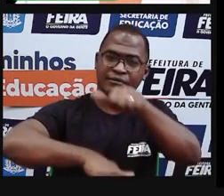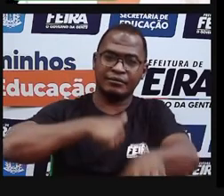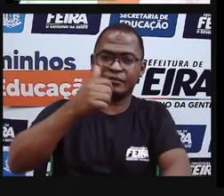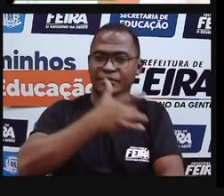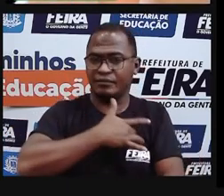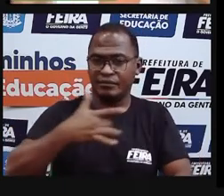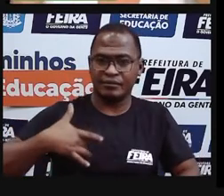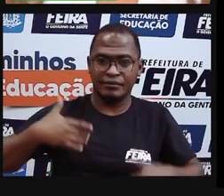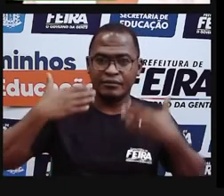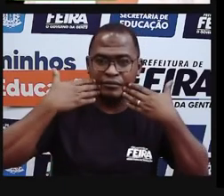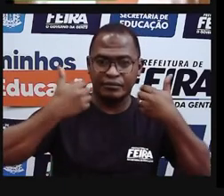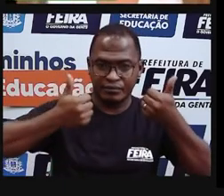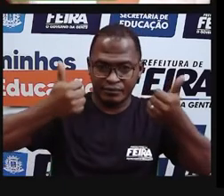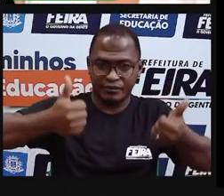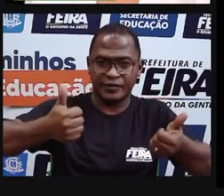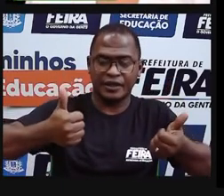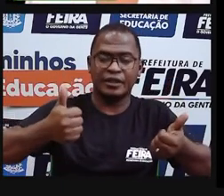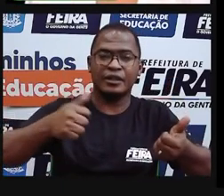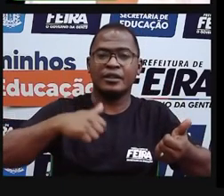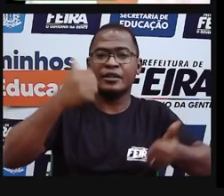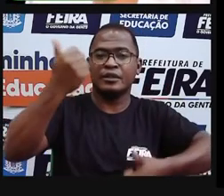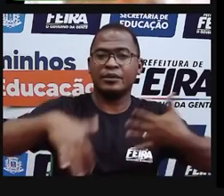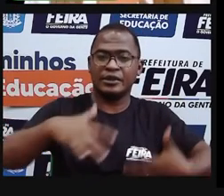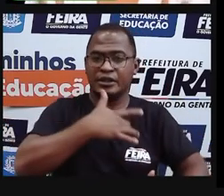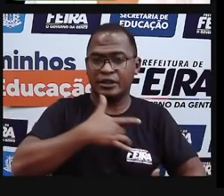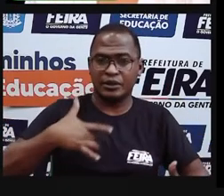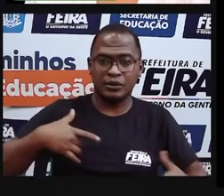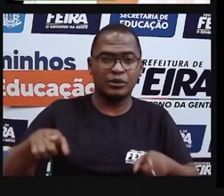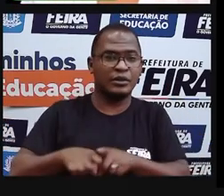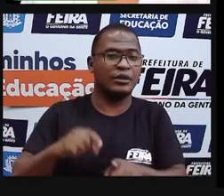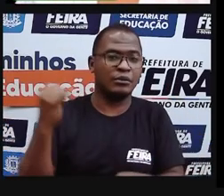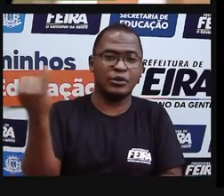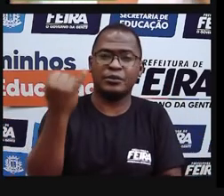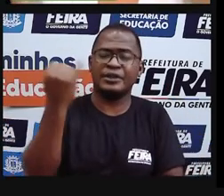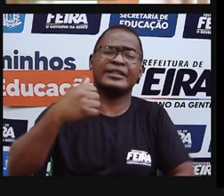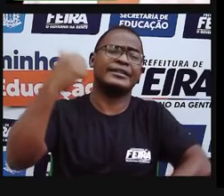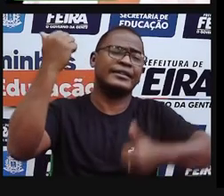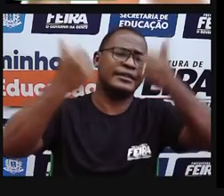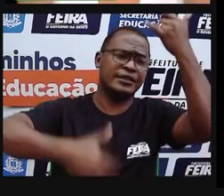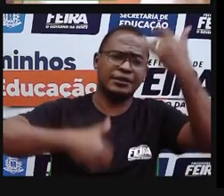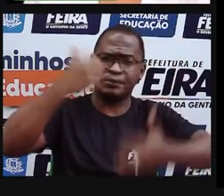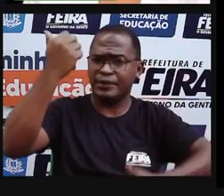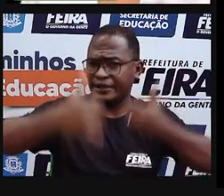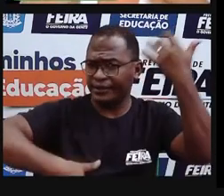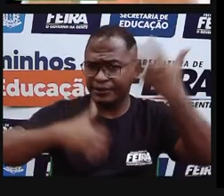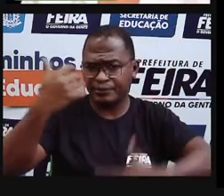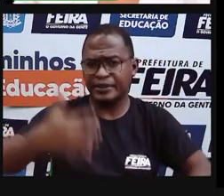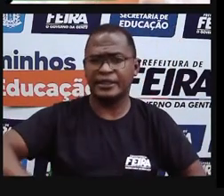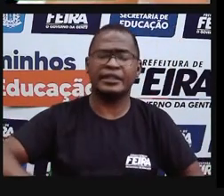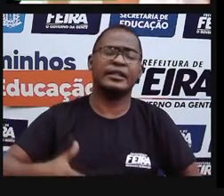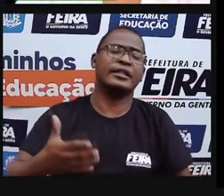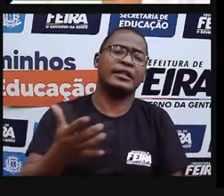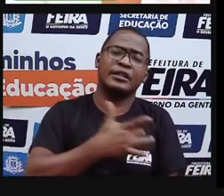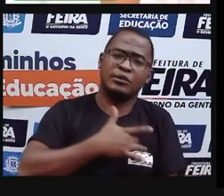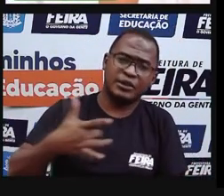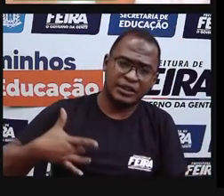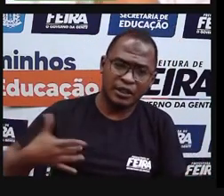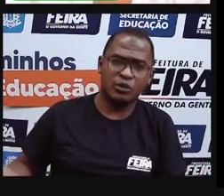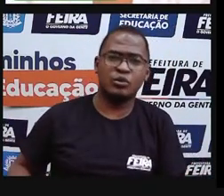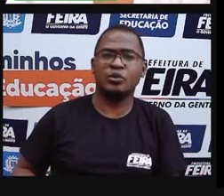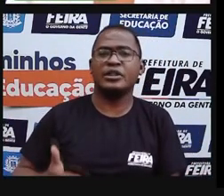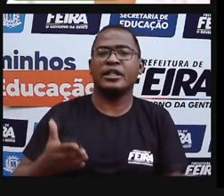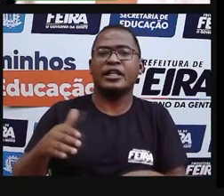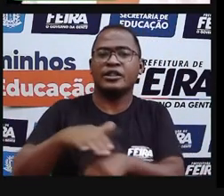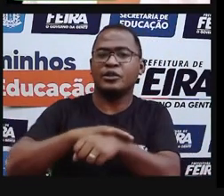Então, falar de saúde, de alimentação é um assunto muito batido. A gente ouve muito na mídia, a gente ouve o vizinho falar, a gente